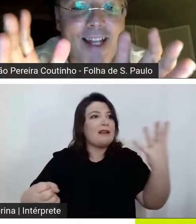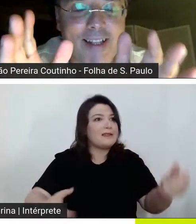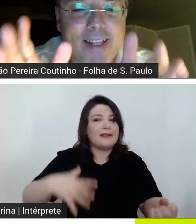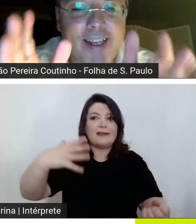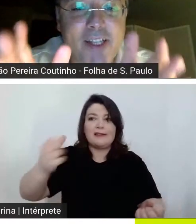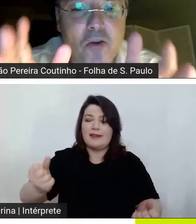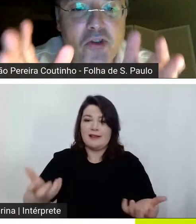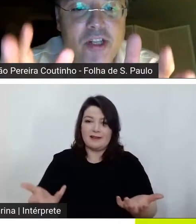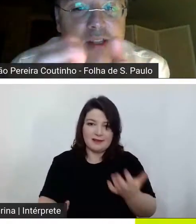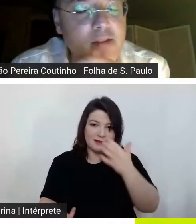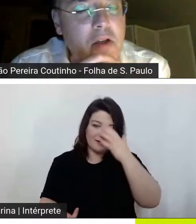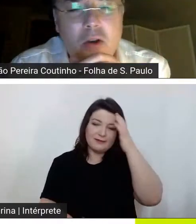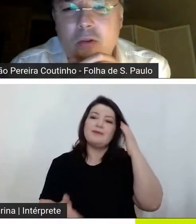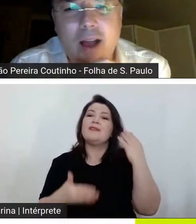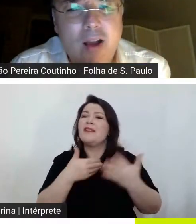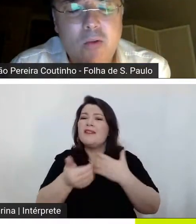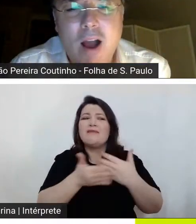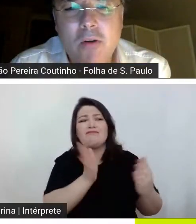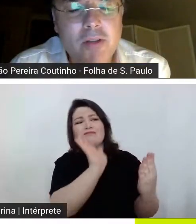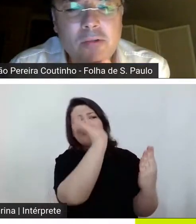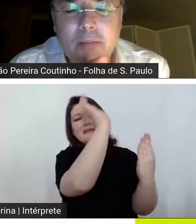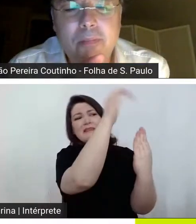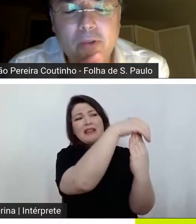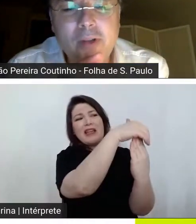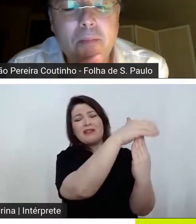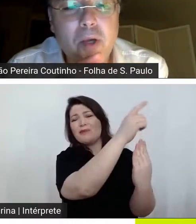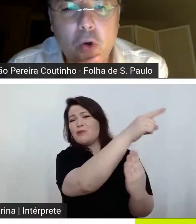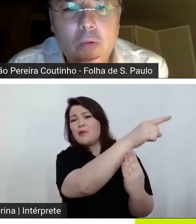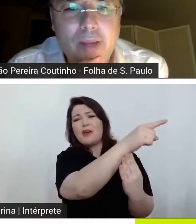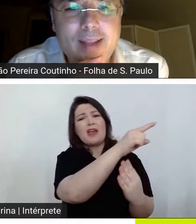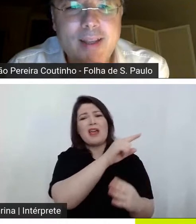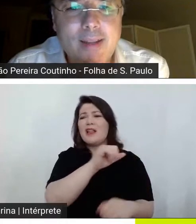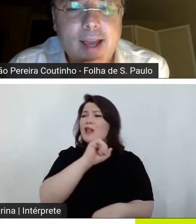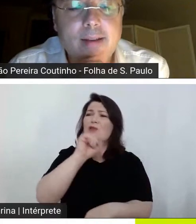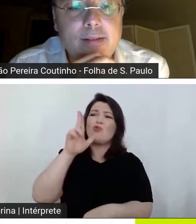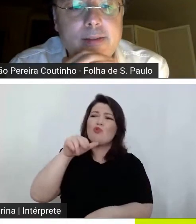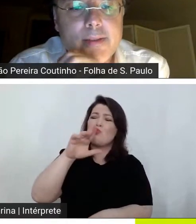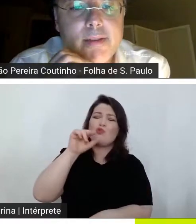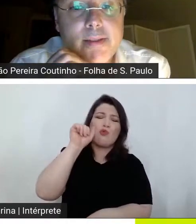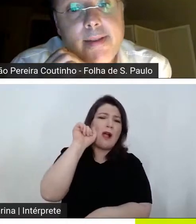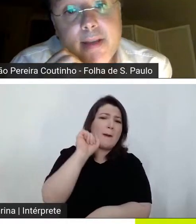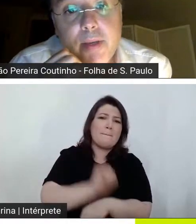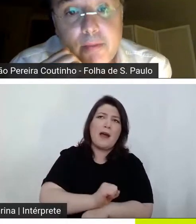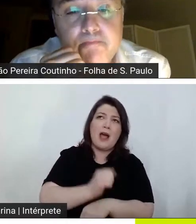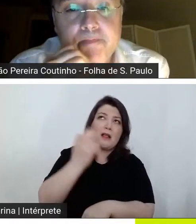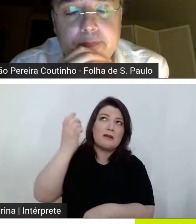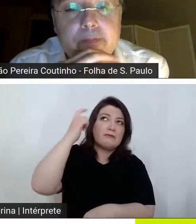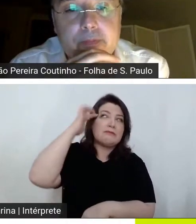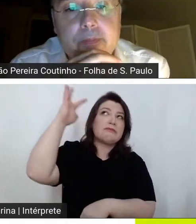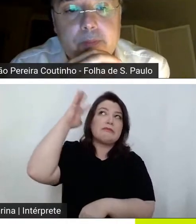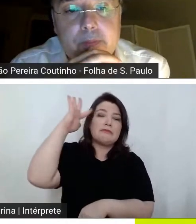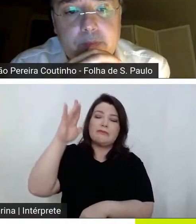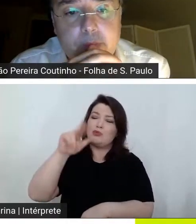que esteja naquele inconsciente o Howard nunca parou para tentar saber